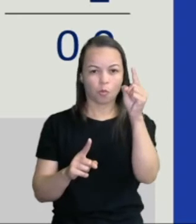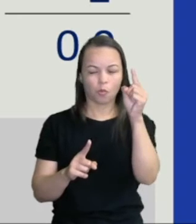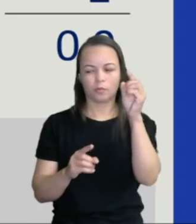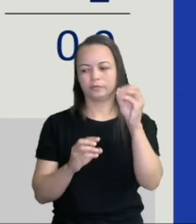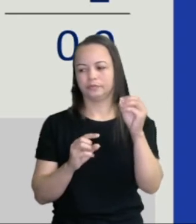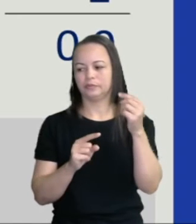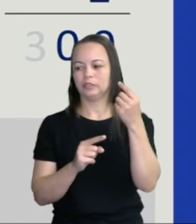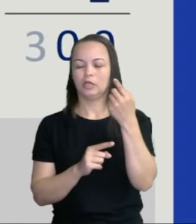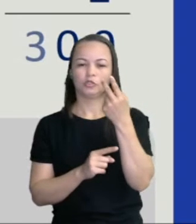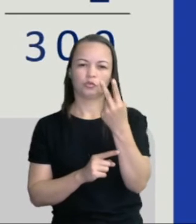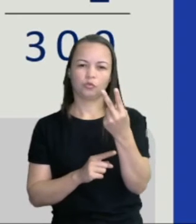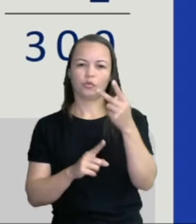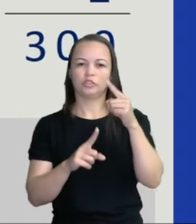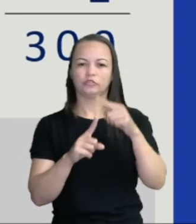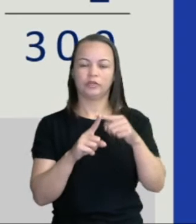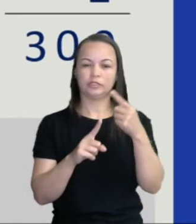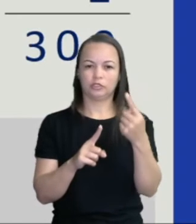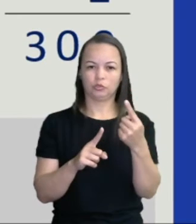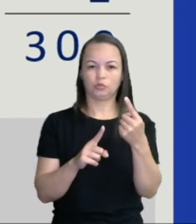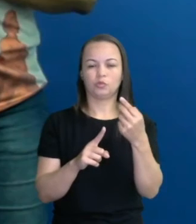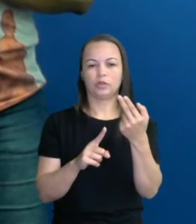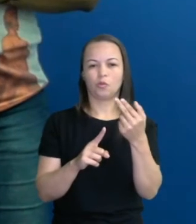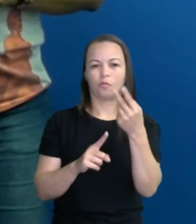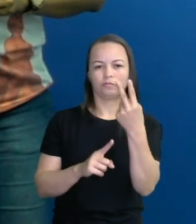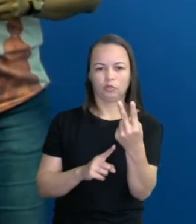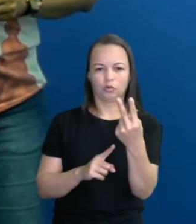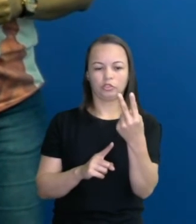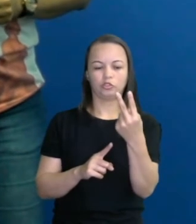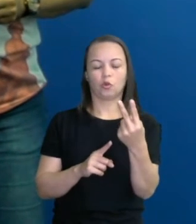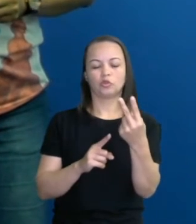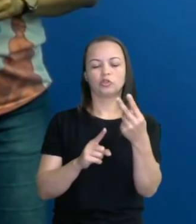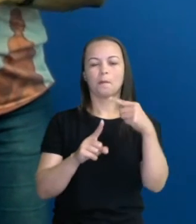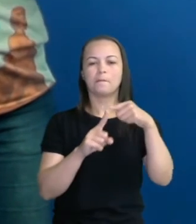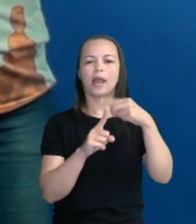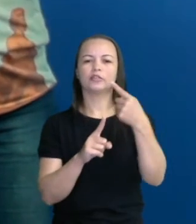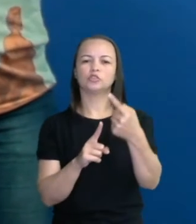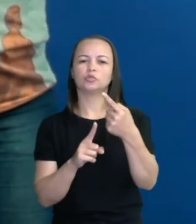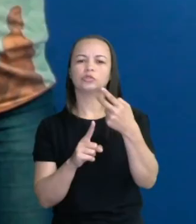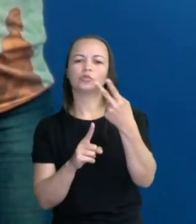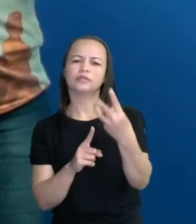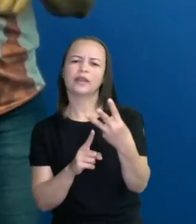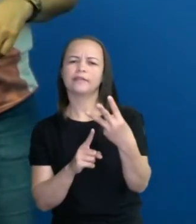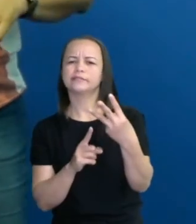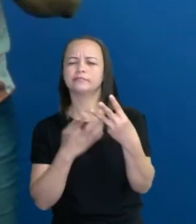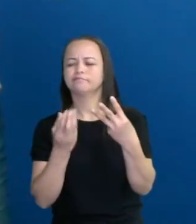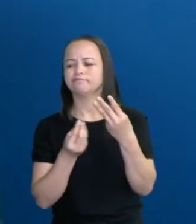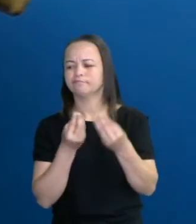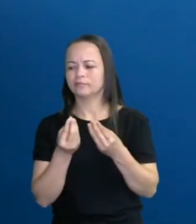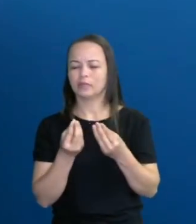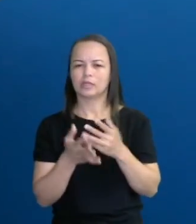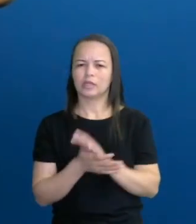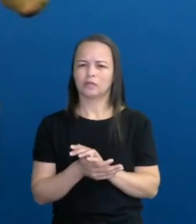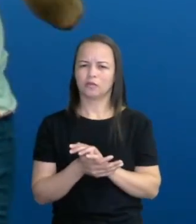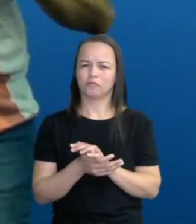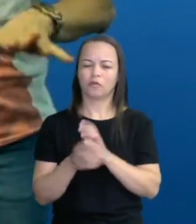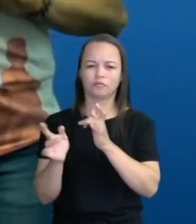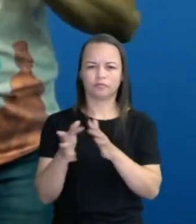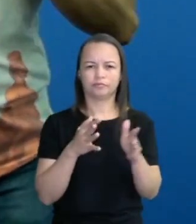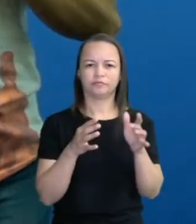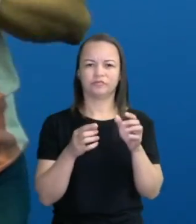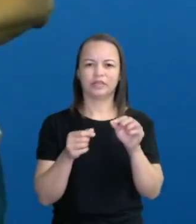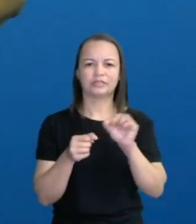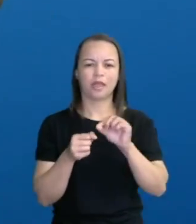Duas vezes um, dois. E um, três. Beleza? Por que duas vezes um, dois e um, três? Porque eu não adicionei, professora. Vamos para o quadro para fazer